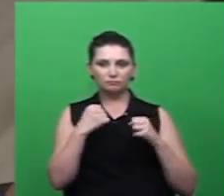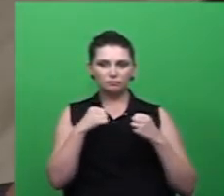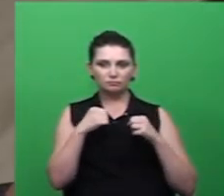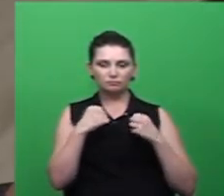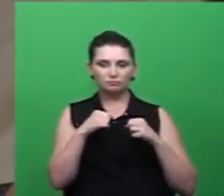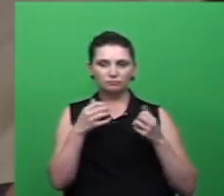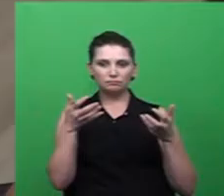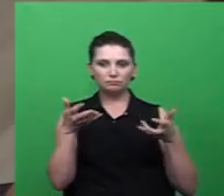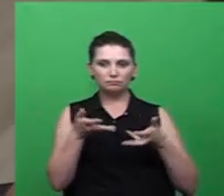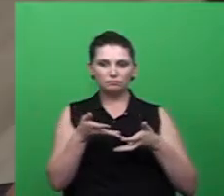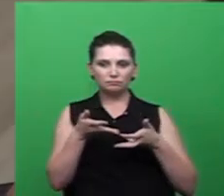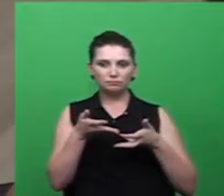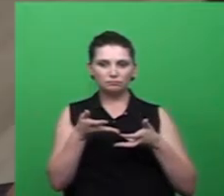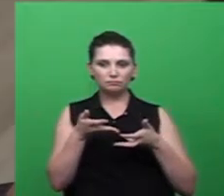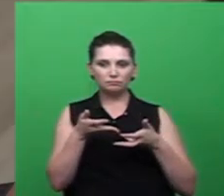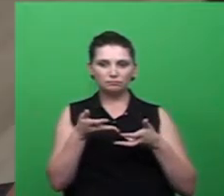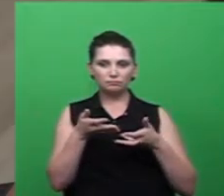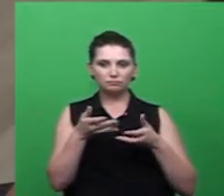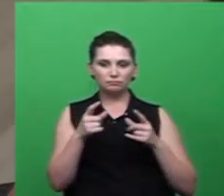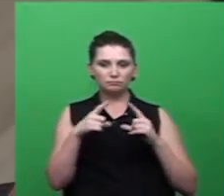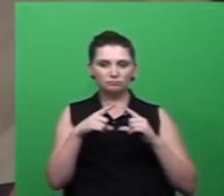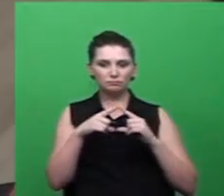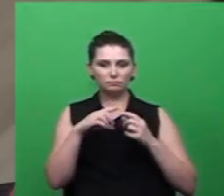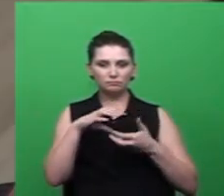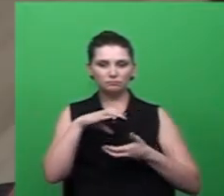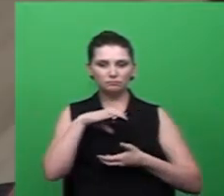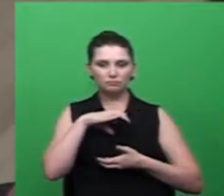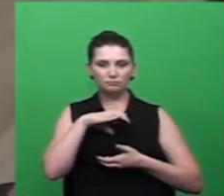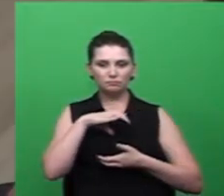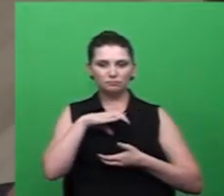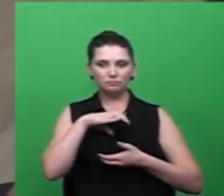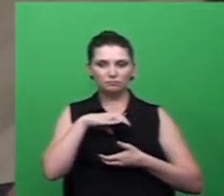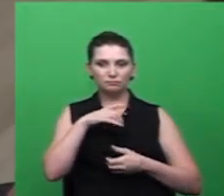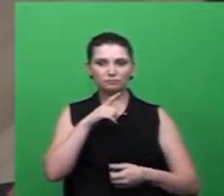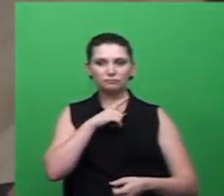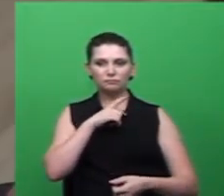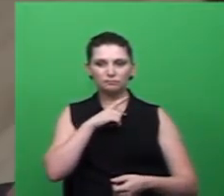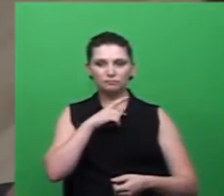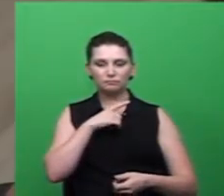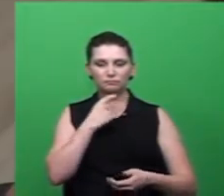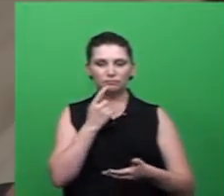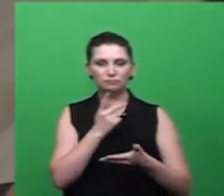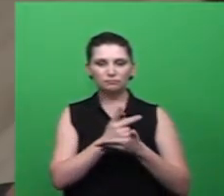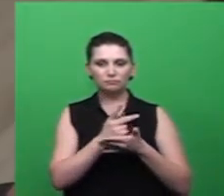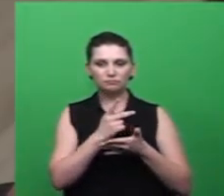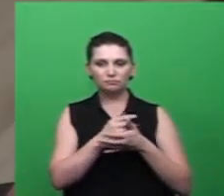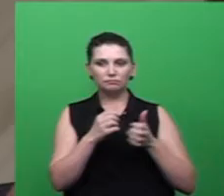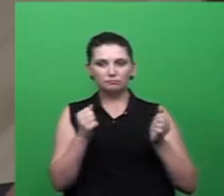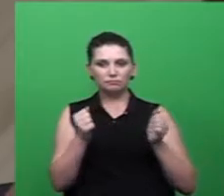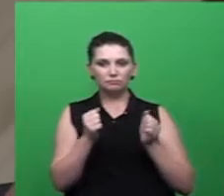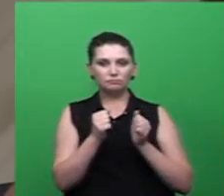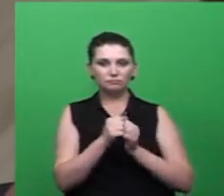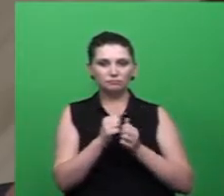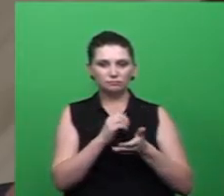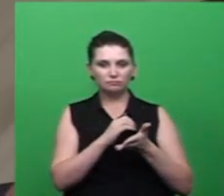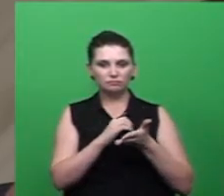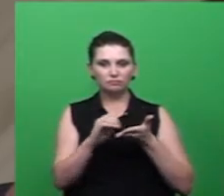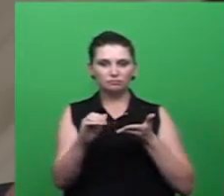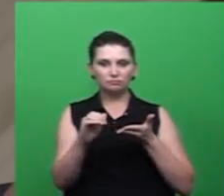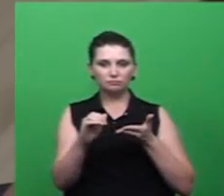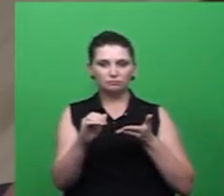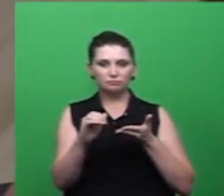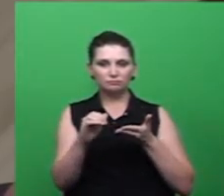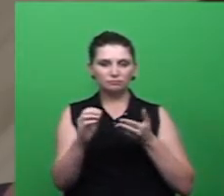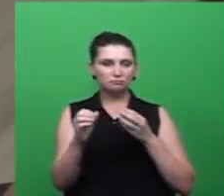Hoje, a defesa civil, ela tem, vem intervindo junto às secretarias, tanto de